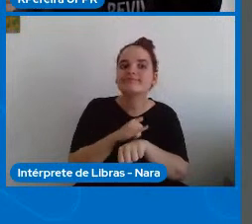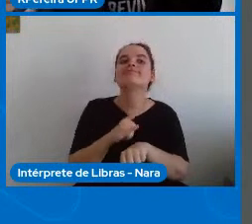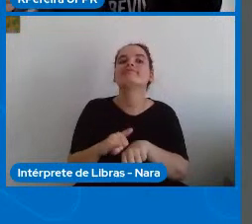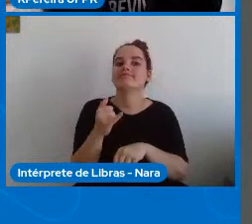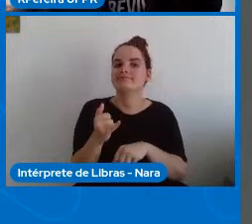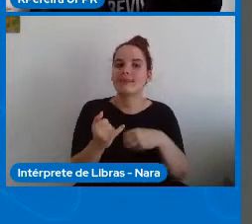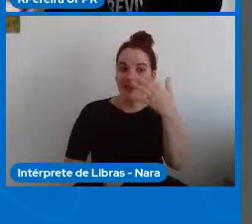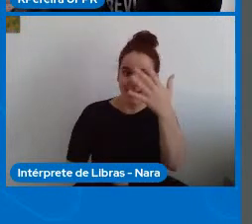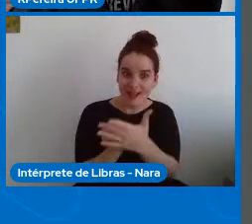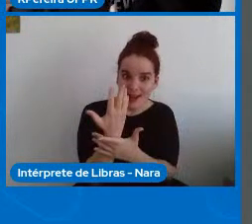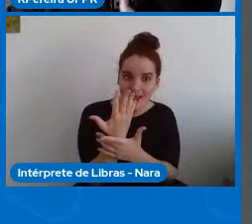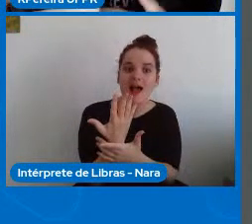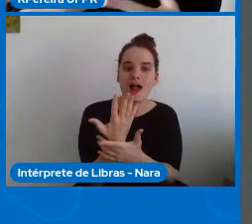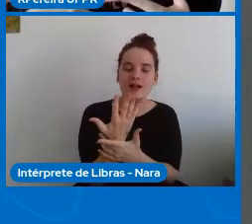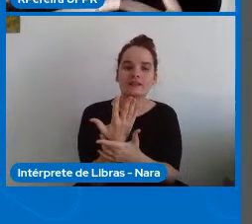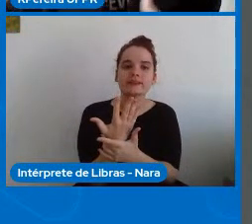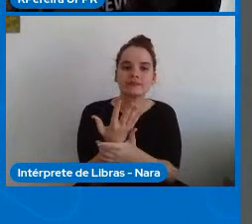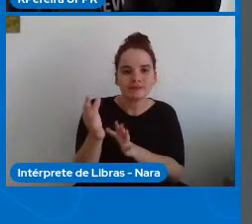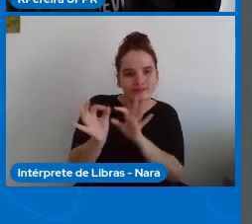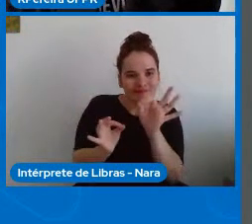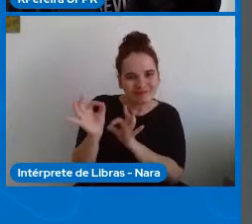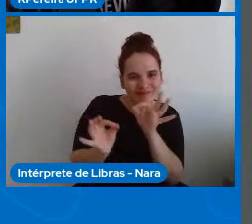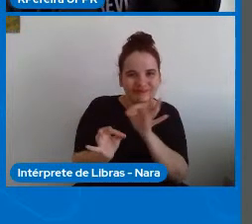isso de uma forma